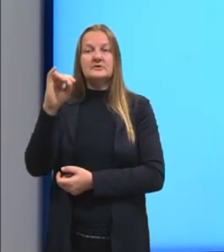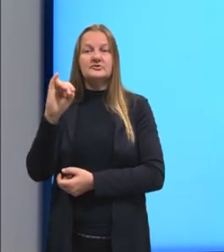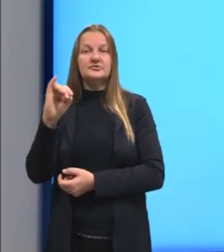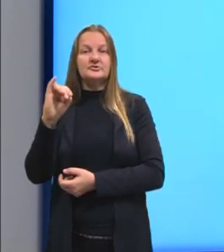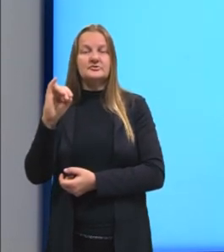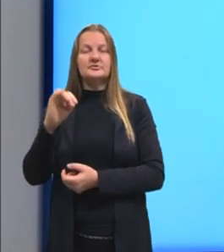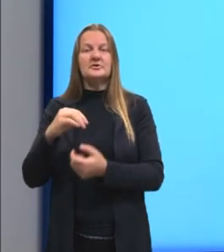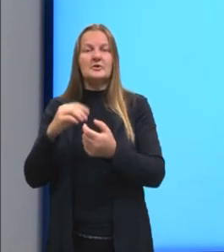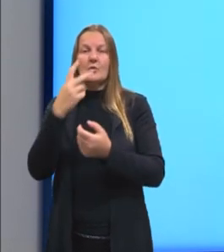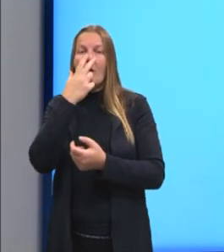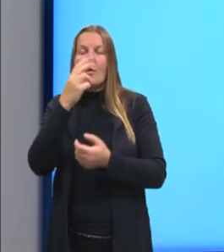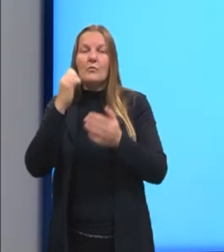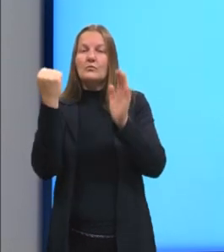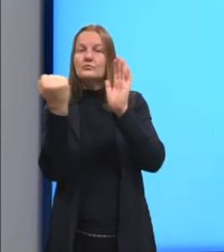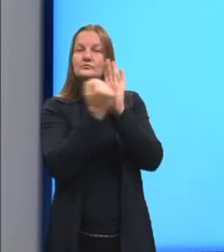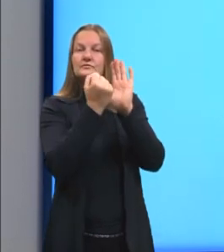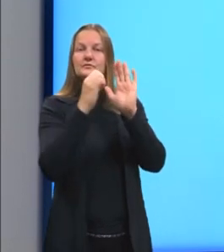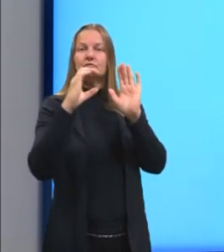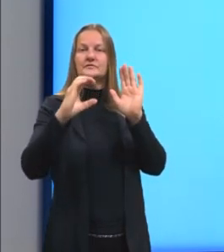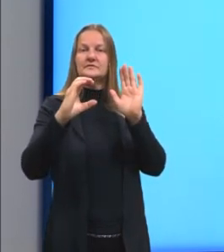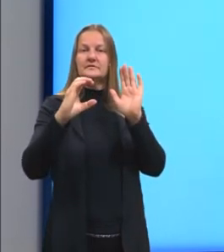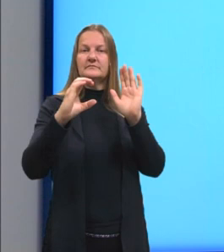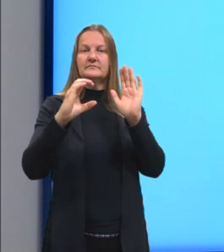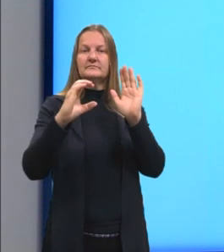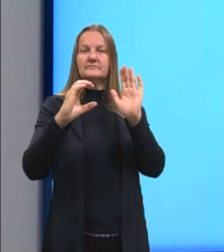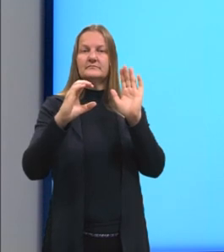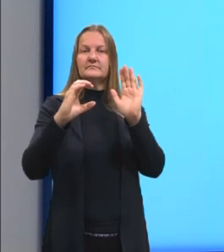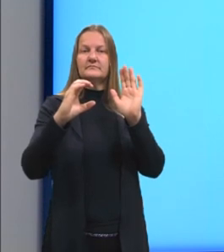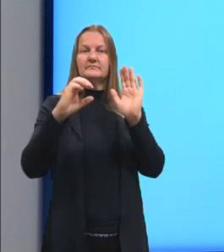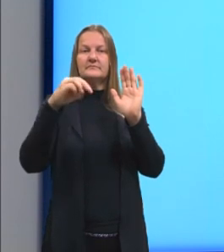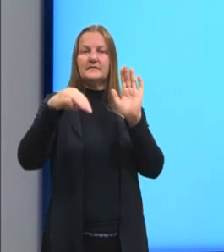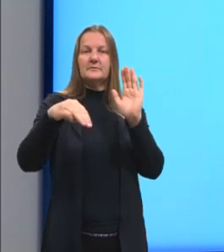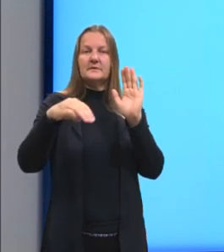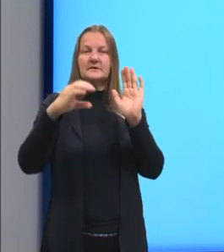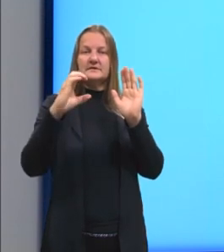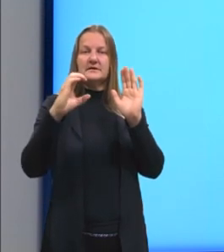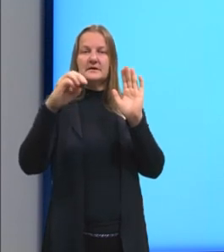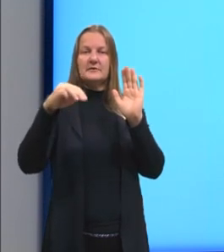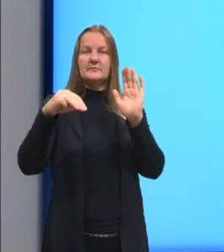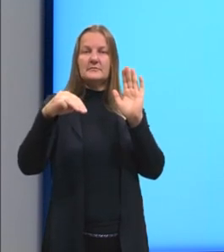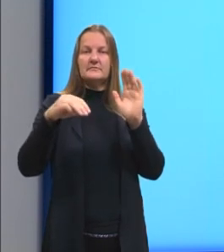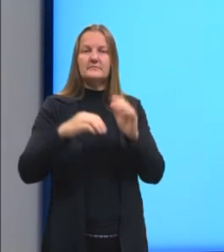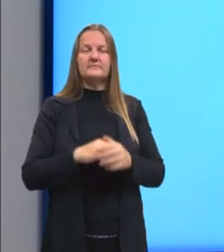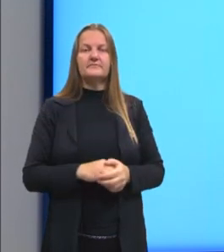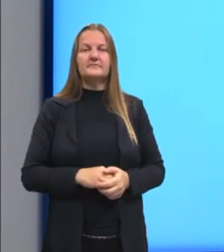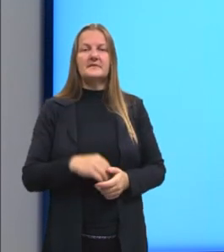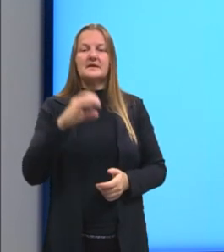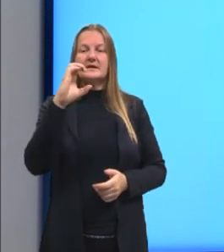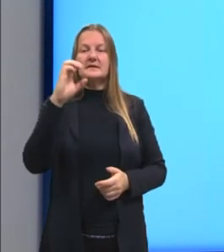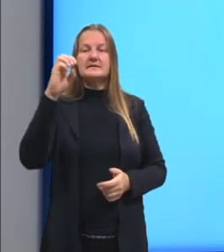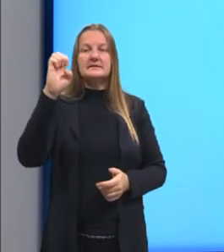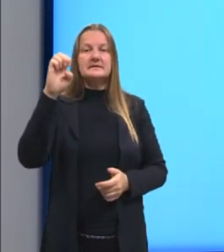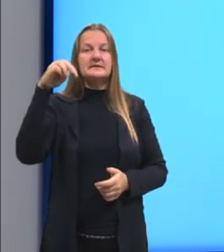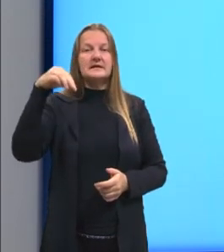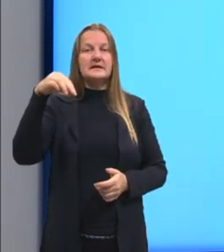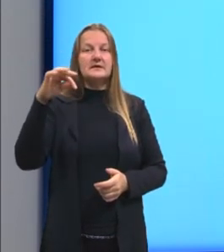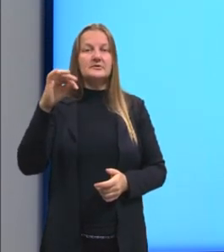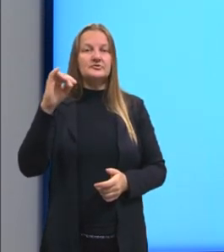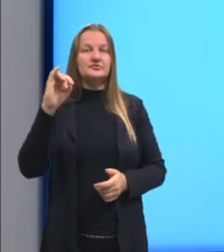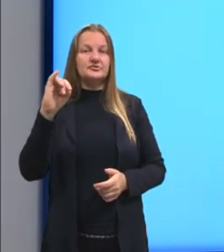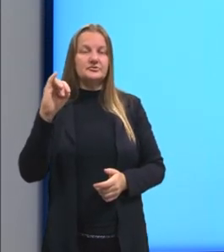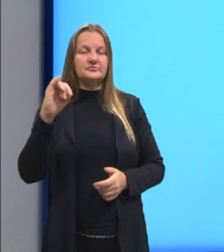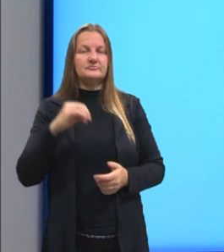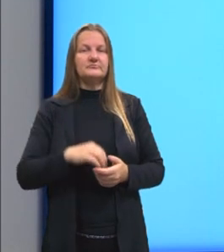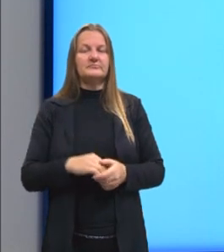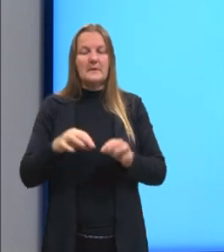pelo C. Então, por isso que centímetro fica C, M, centi, do prefixo e a unidade metro.